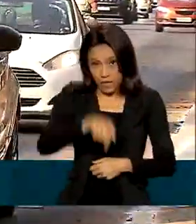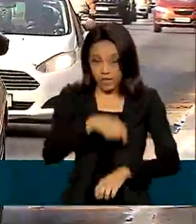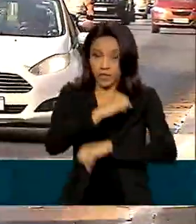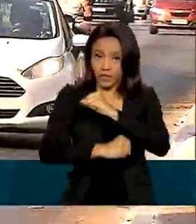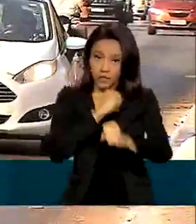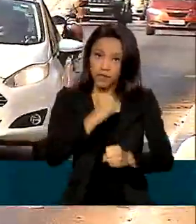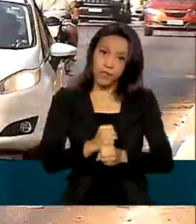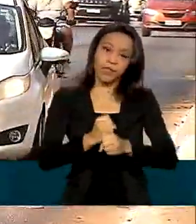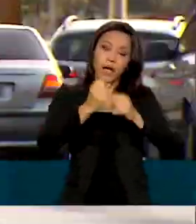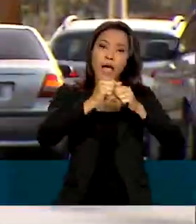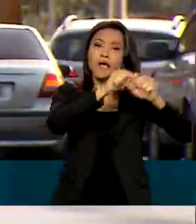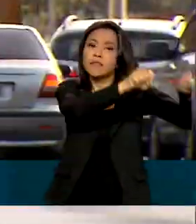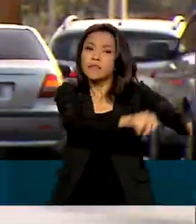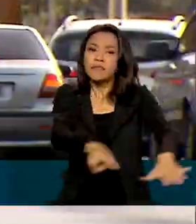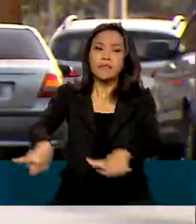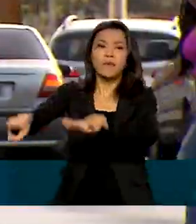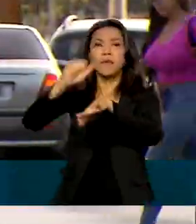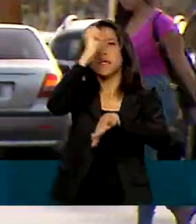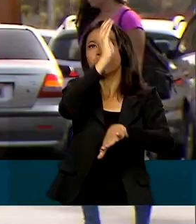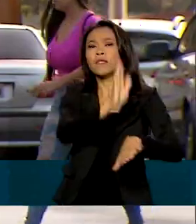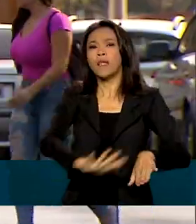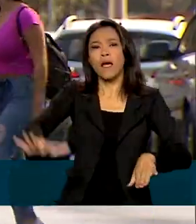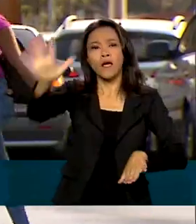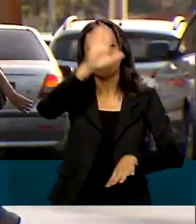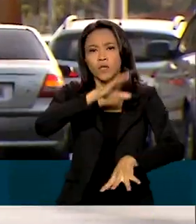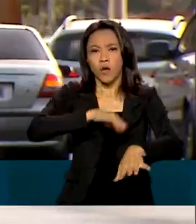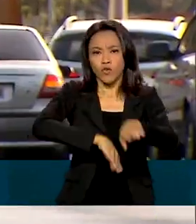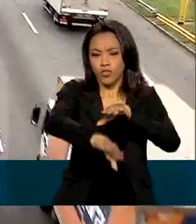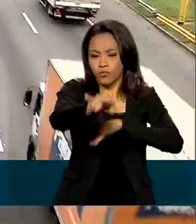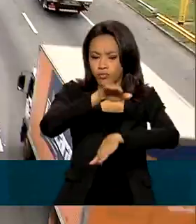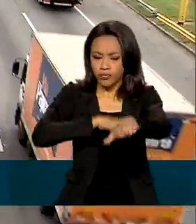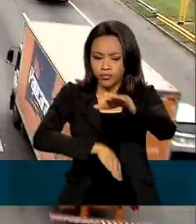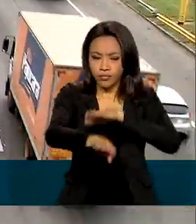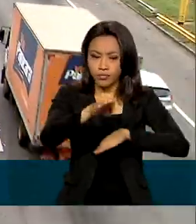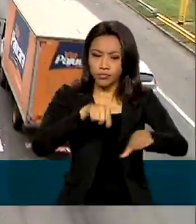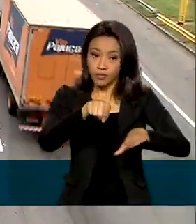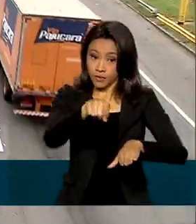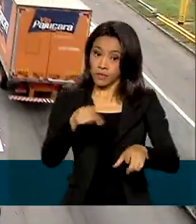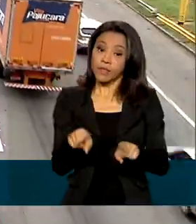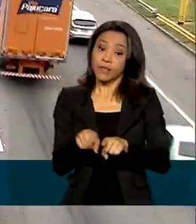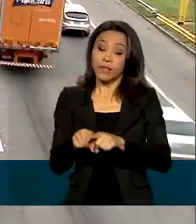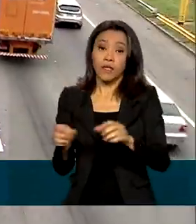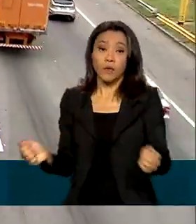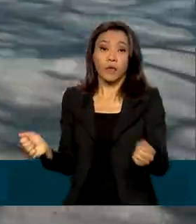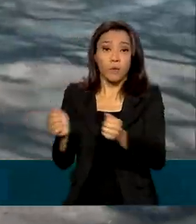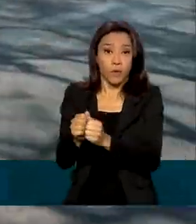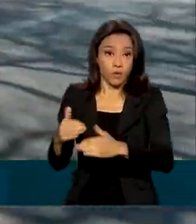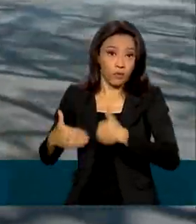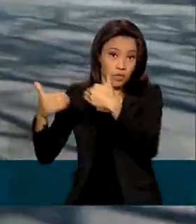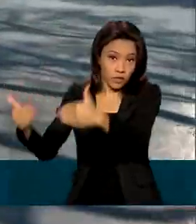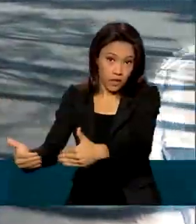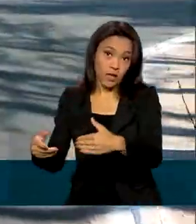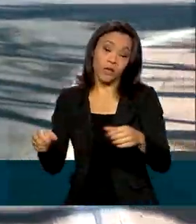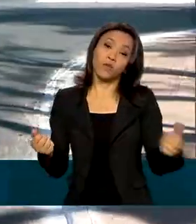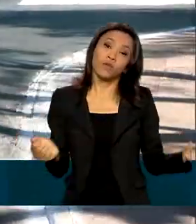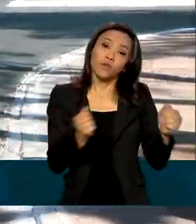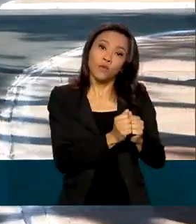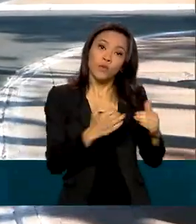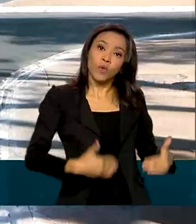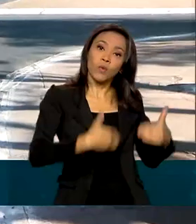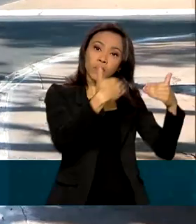Semana Nacional do Trânsito, coordenada pelo Ministério da Infraestrutura, ocorre junto à Semana da Mobilidade, do Ministério do